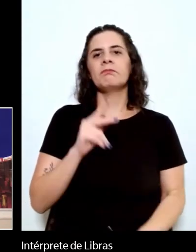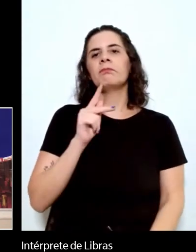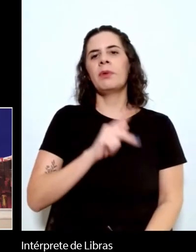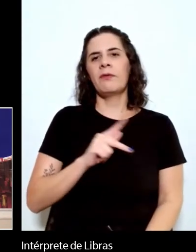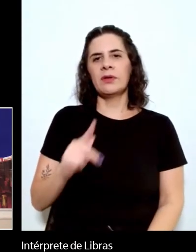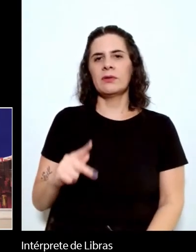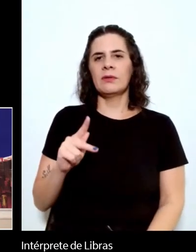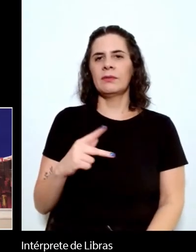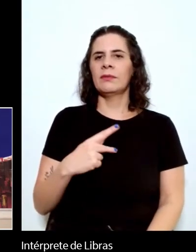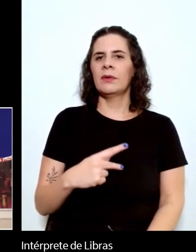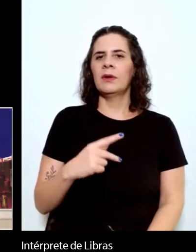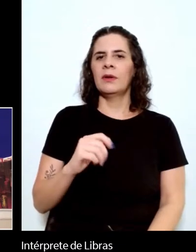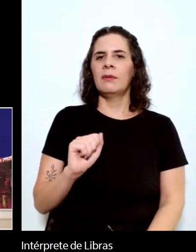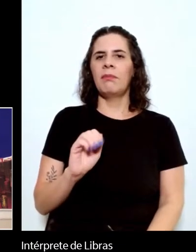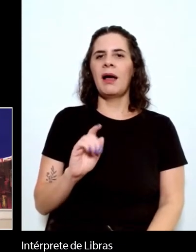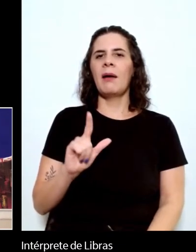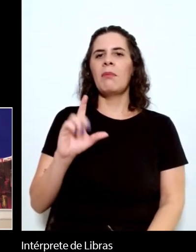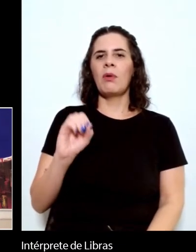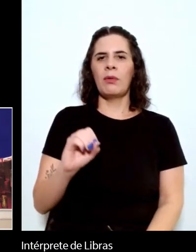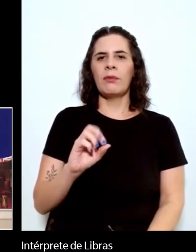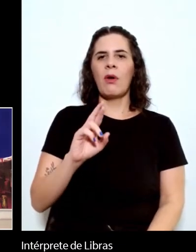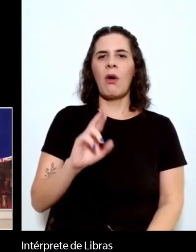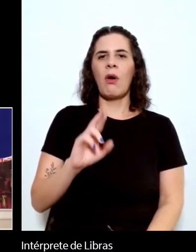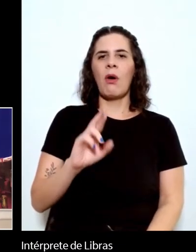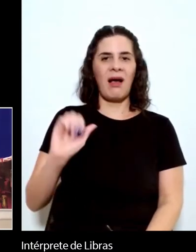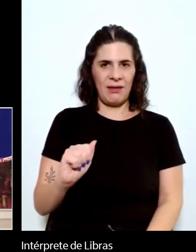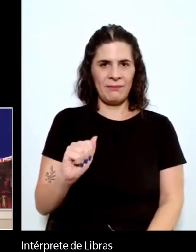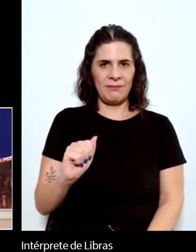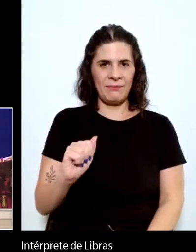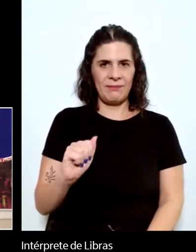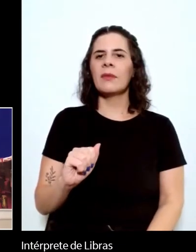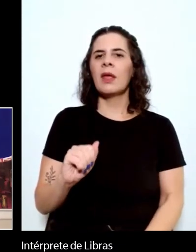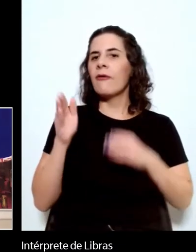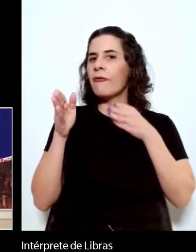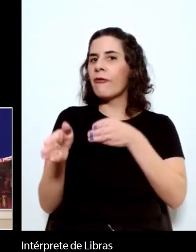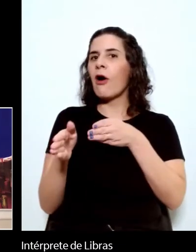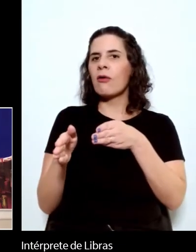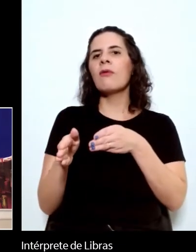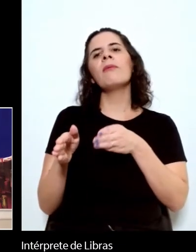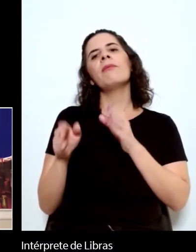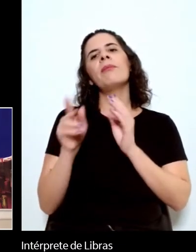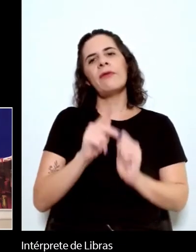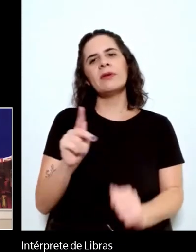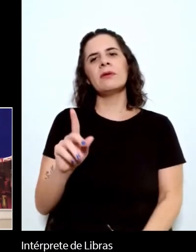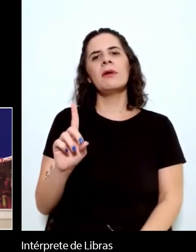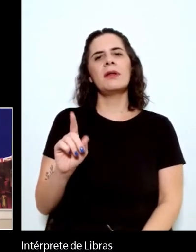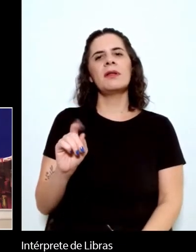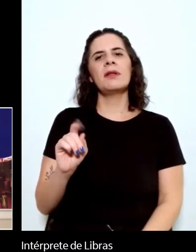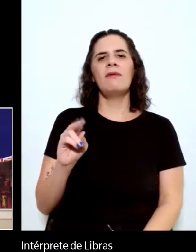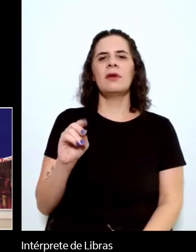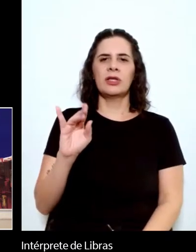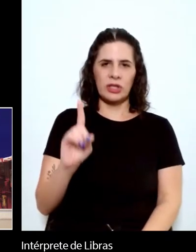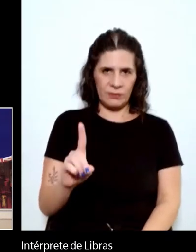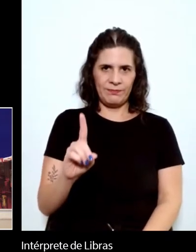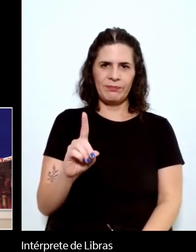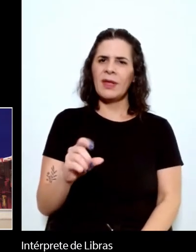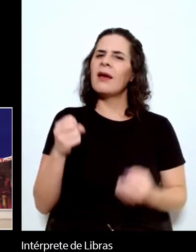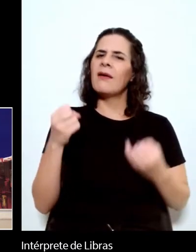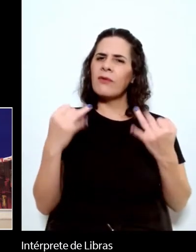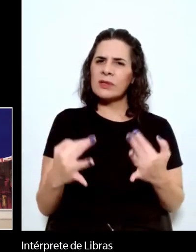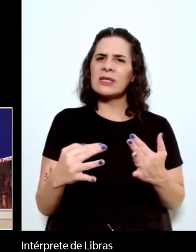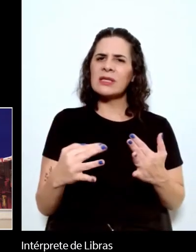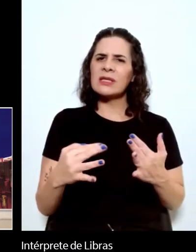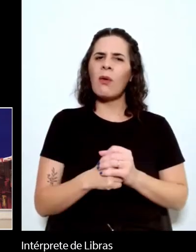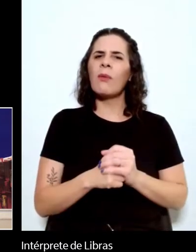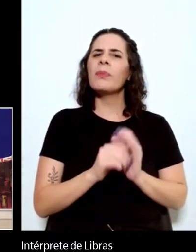que hoje à tarde estará conosco. A pergunta é para o professor David Jackson. O senhor falou do prefácio muito interessante do Waldo